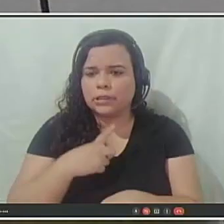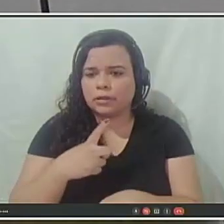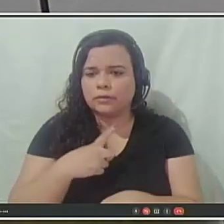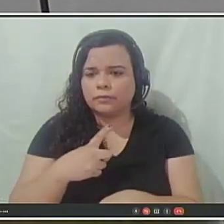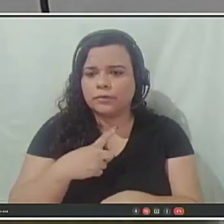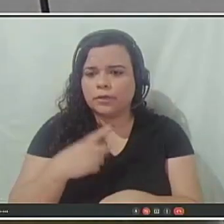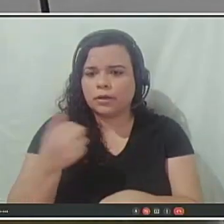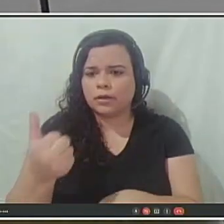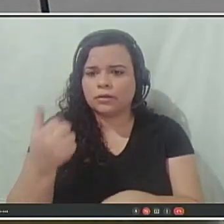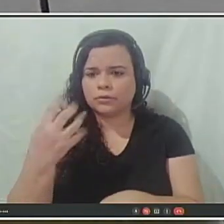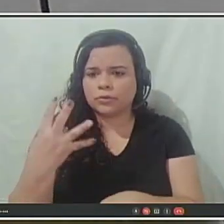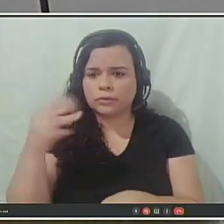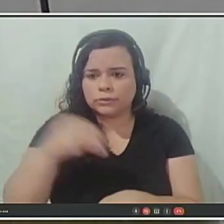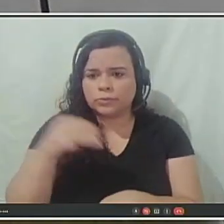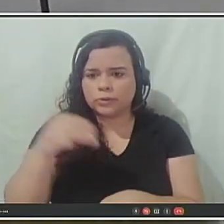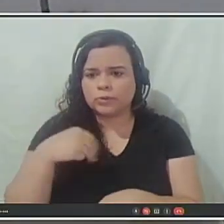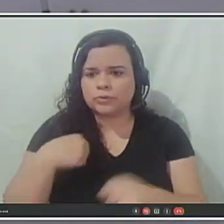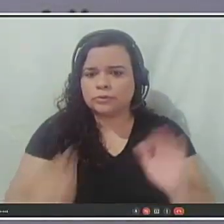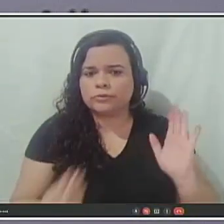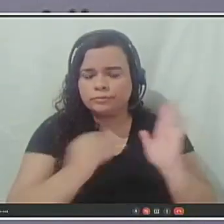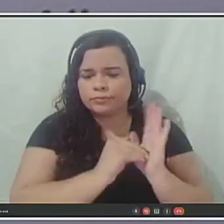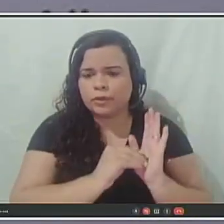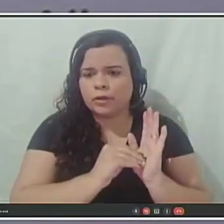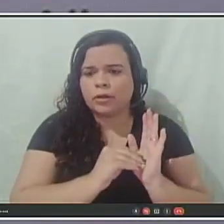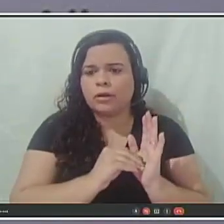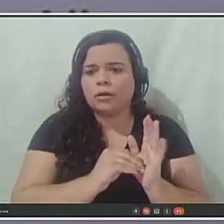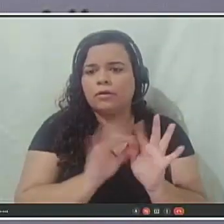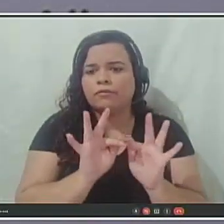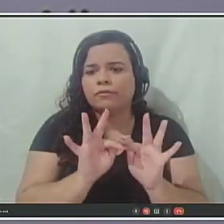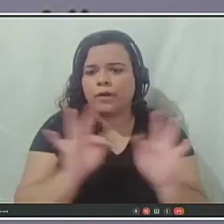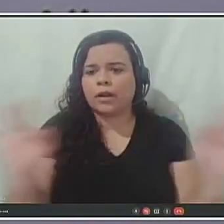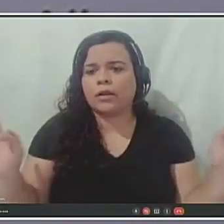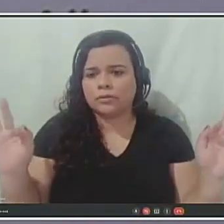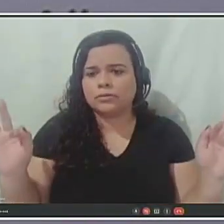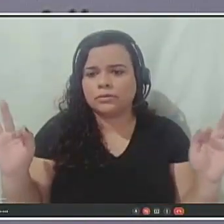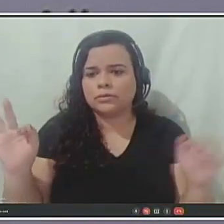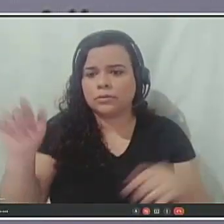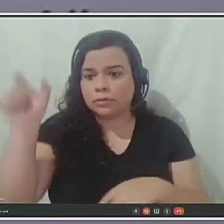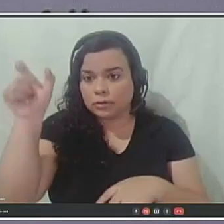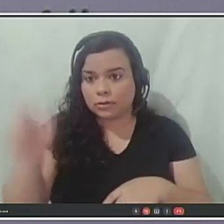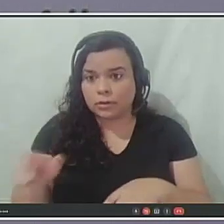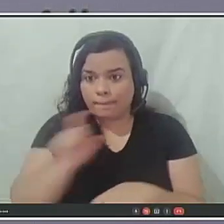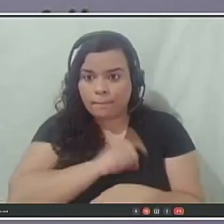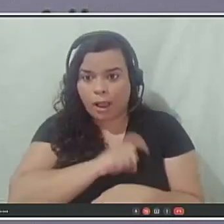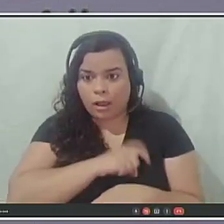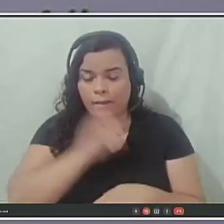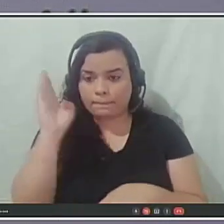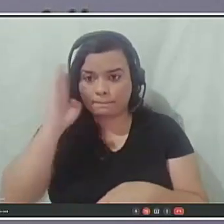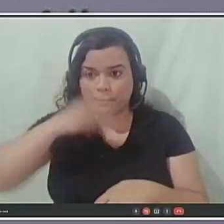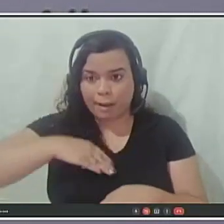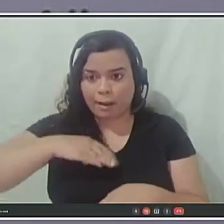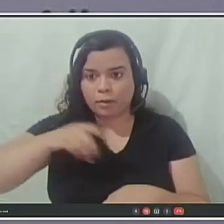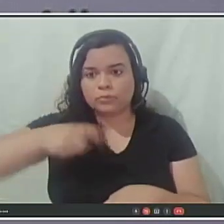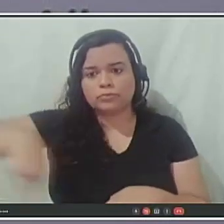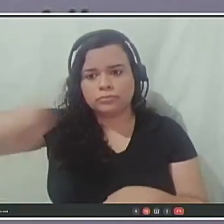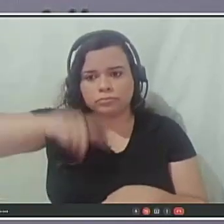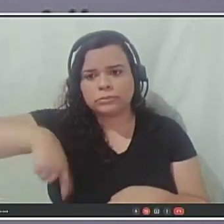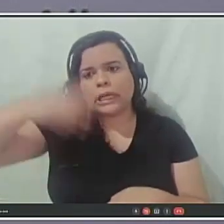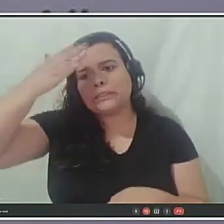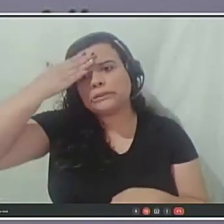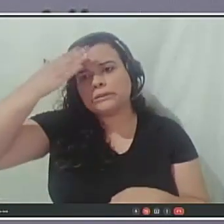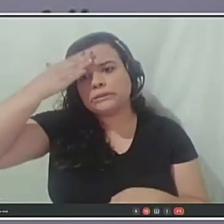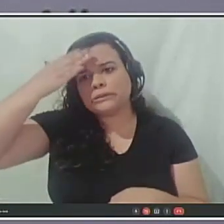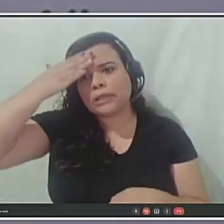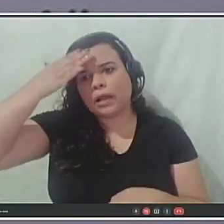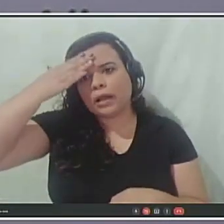aqui uma frase do Woody Allen, os maus, sem dúvida, entenderam alguma coisa que